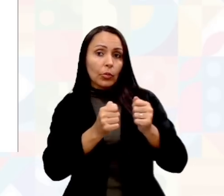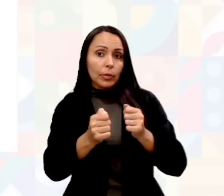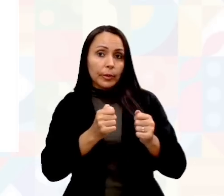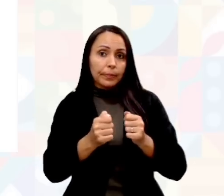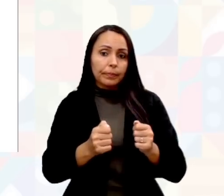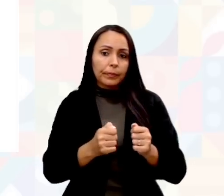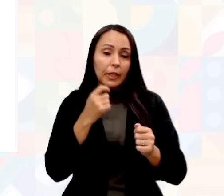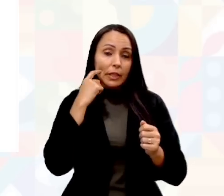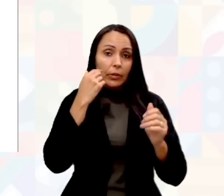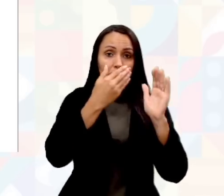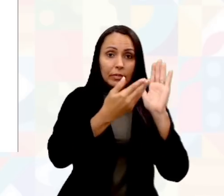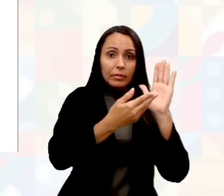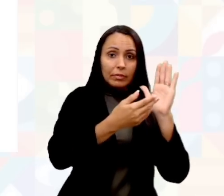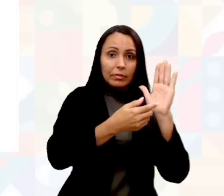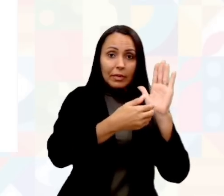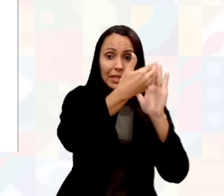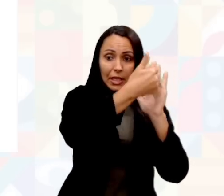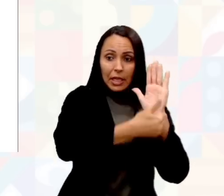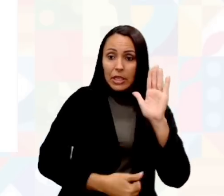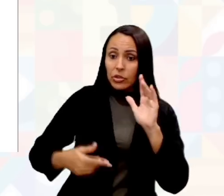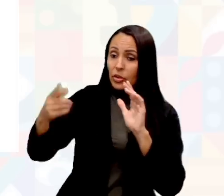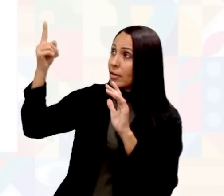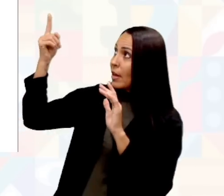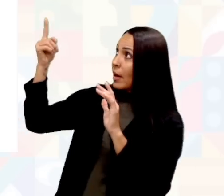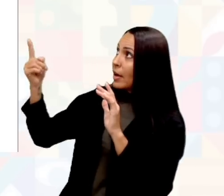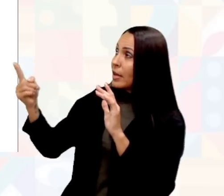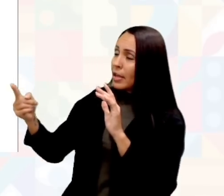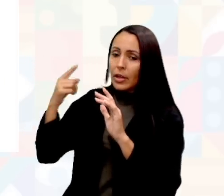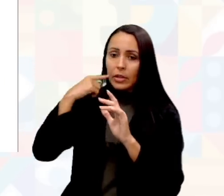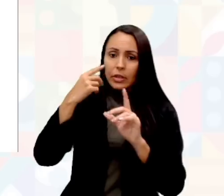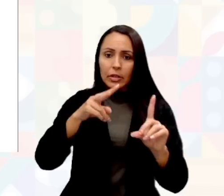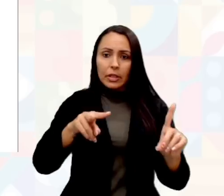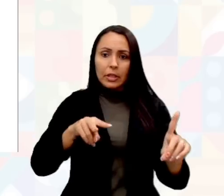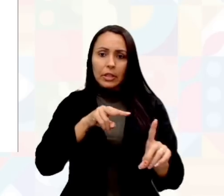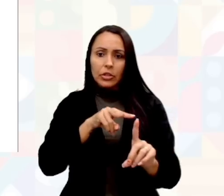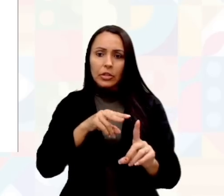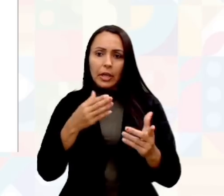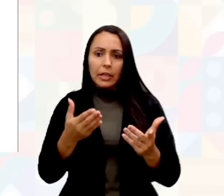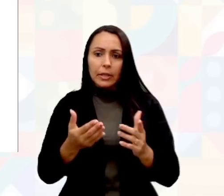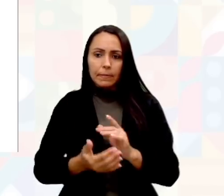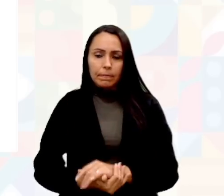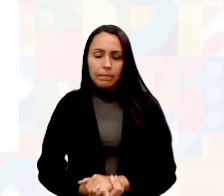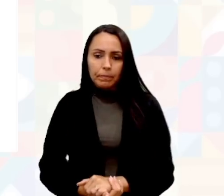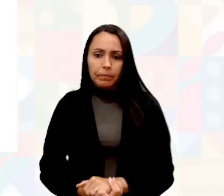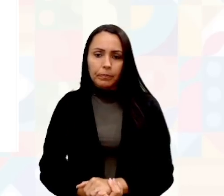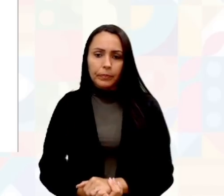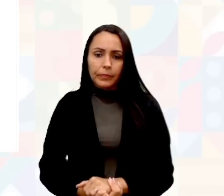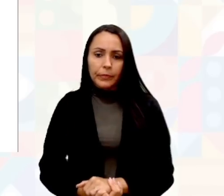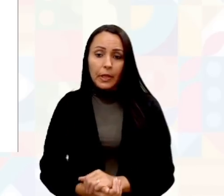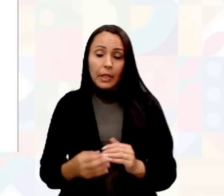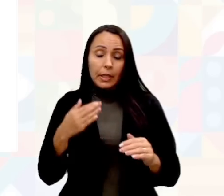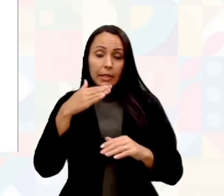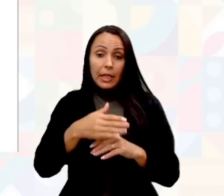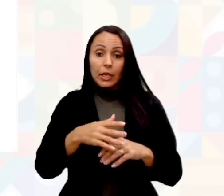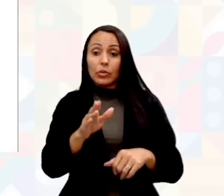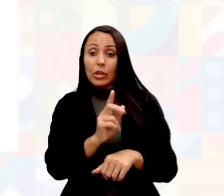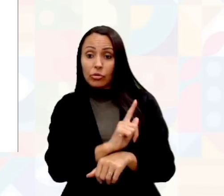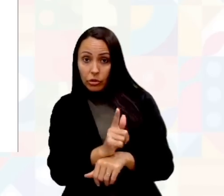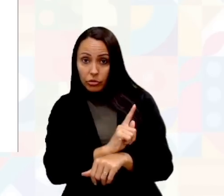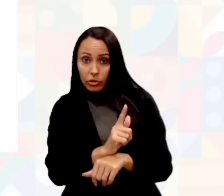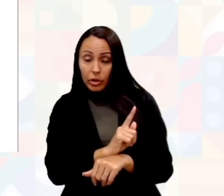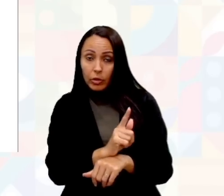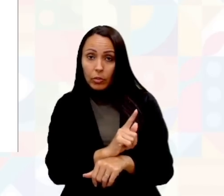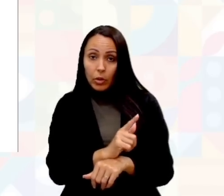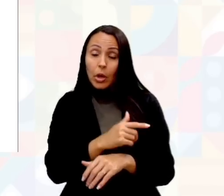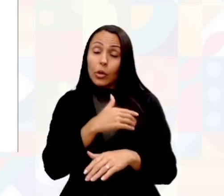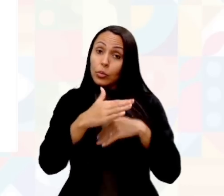lista que está aí, eu faria, Cris, um destaque para os fluxogramas. O fluxograma dentro da gestão, dentro de um